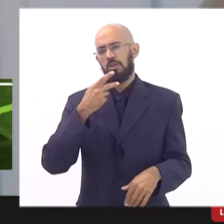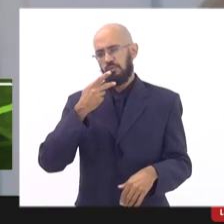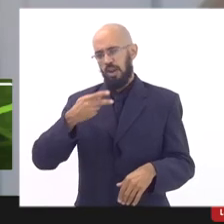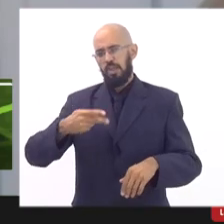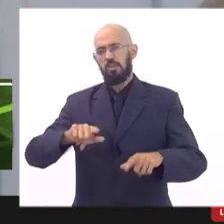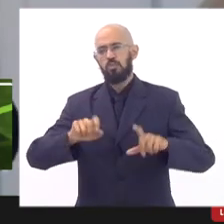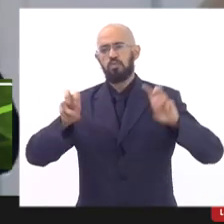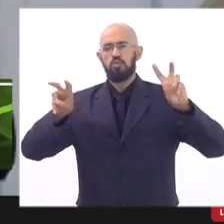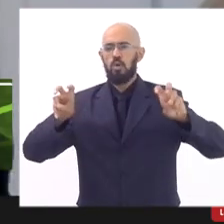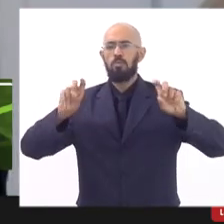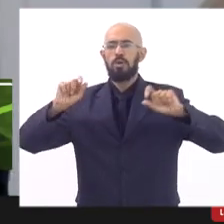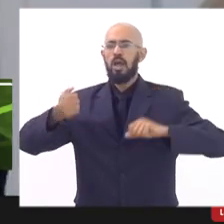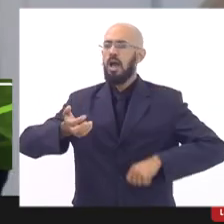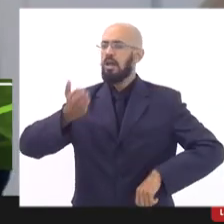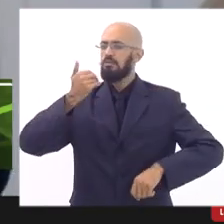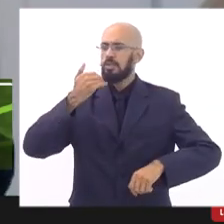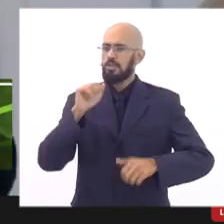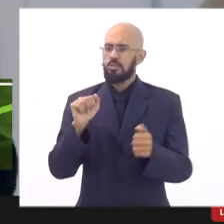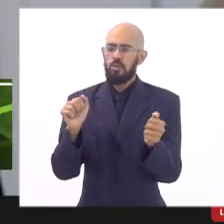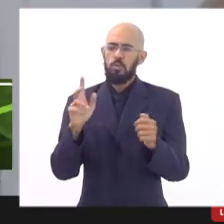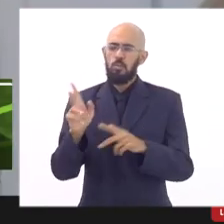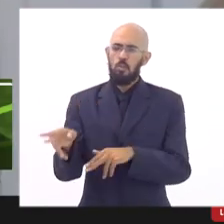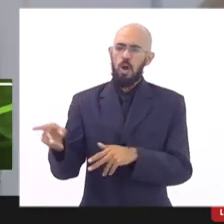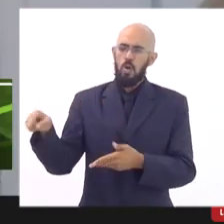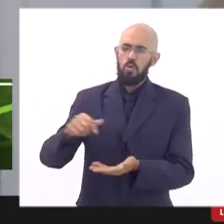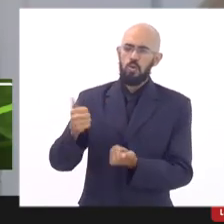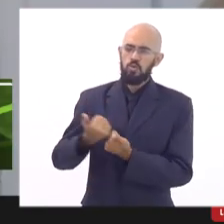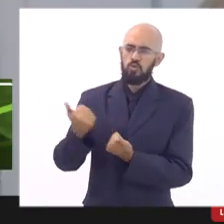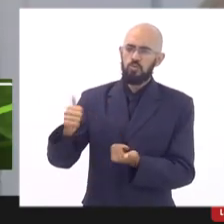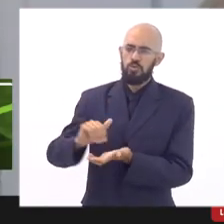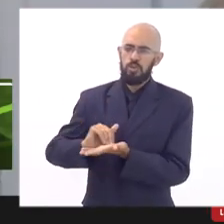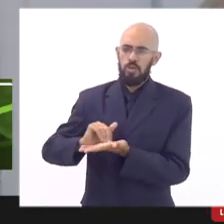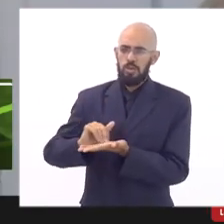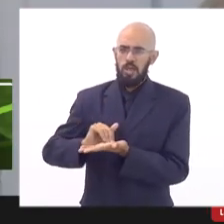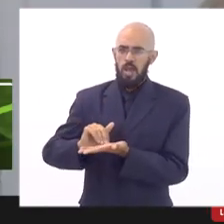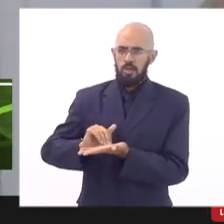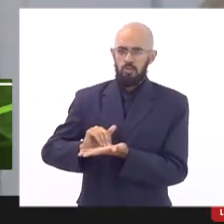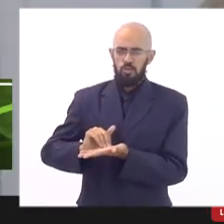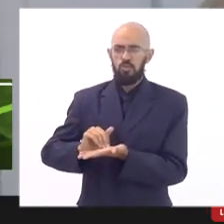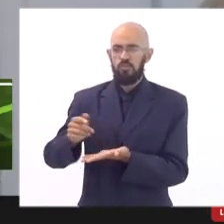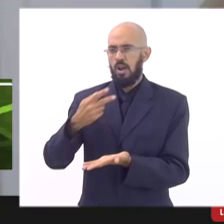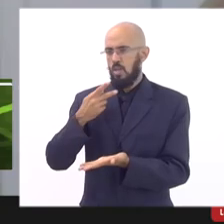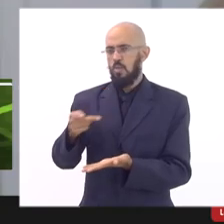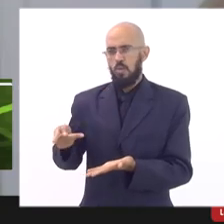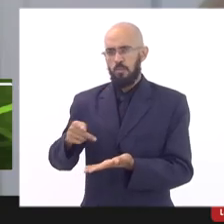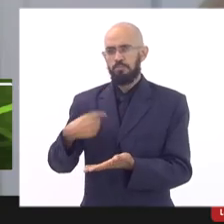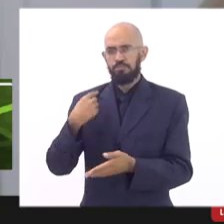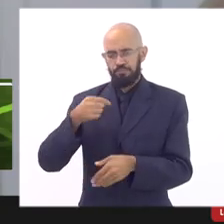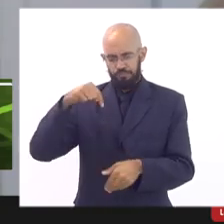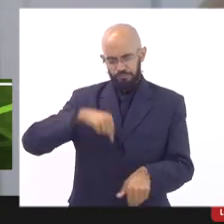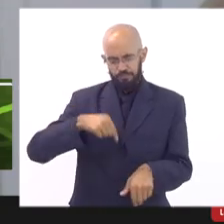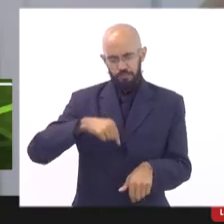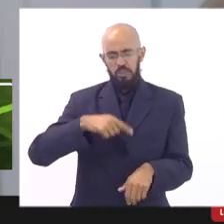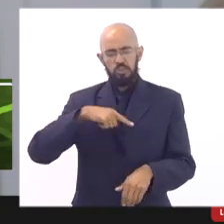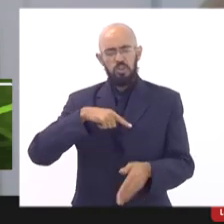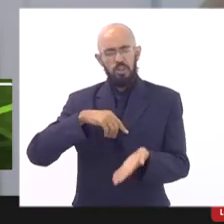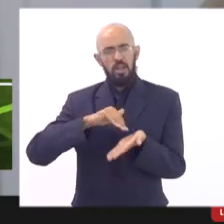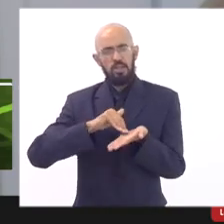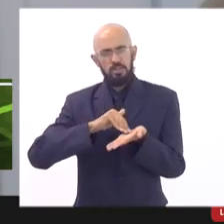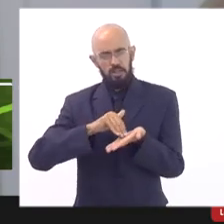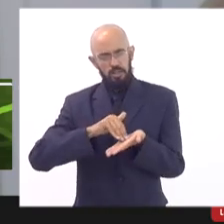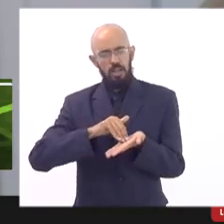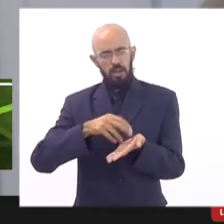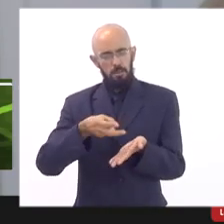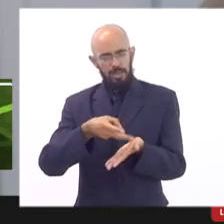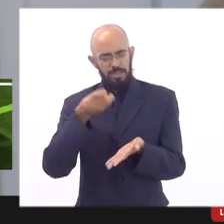como o nosso secretário citou aqui a gente aqui na secretaria é uma prioridade a gente olha com muito carinho essa